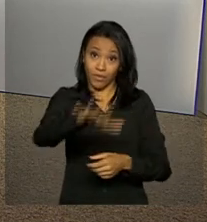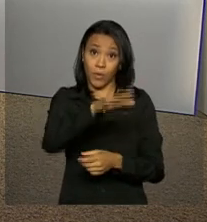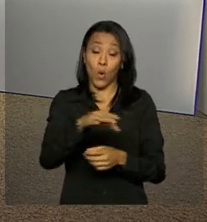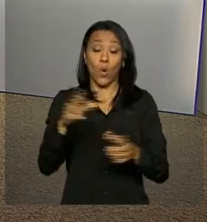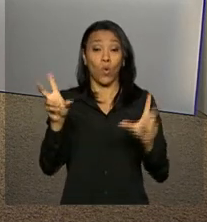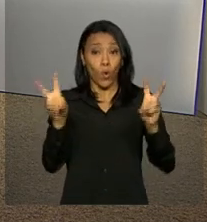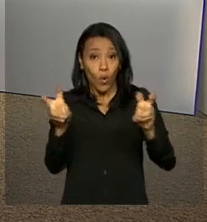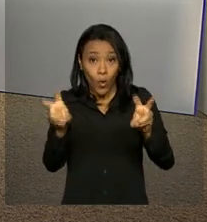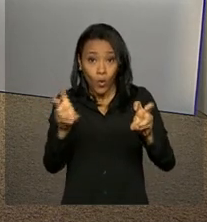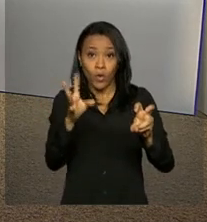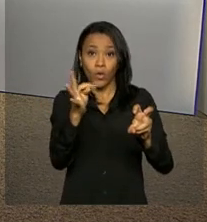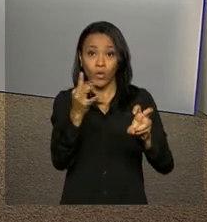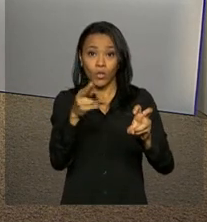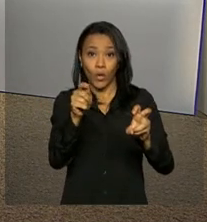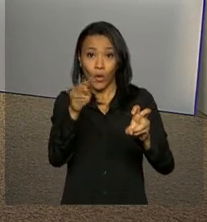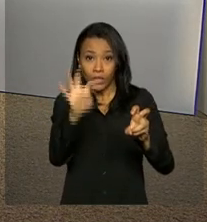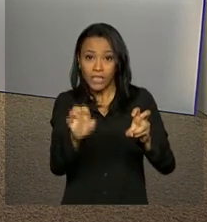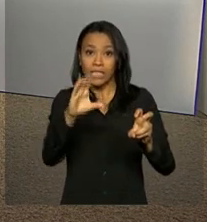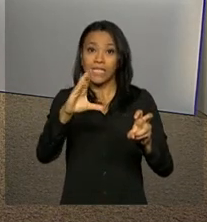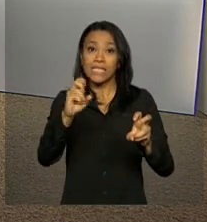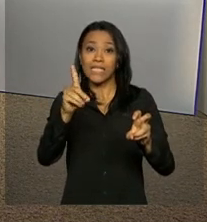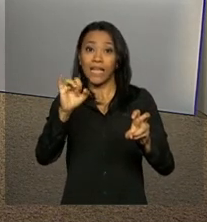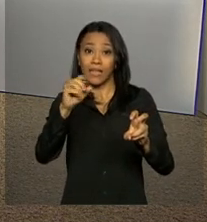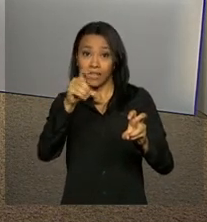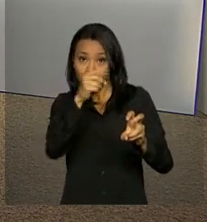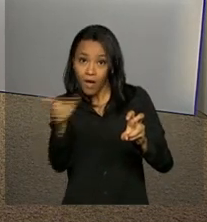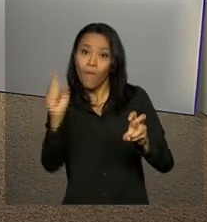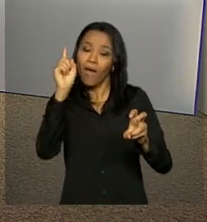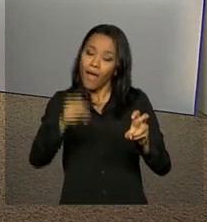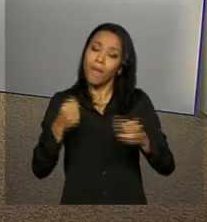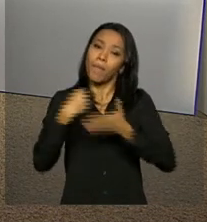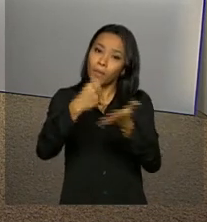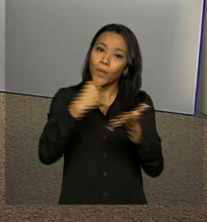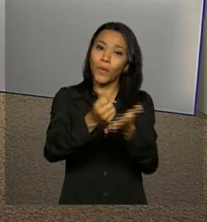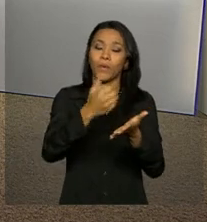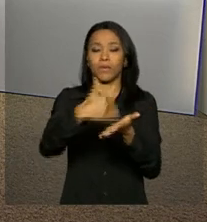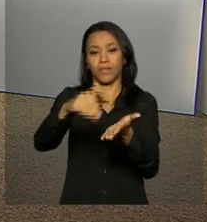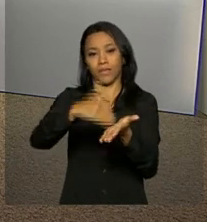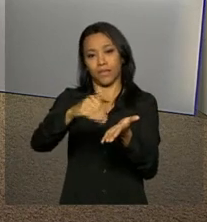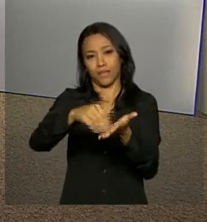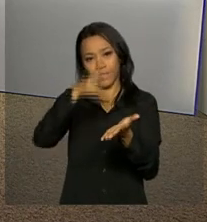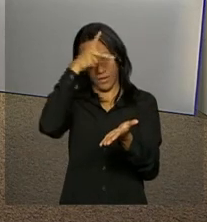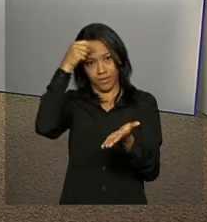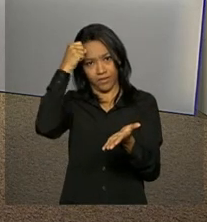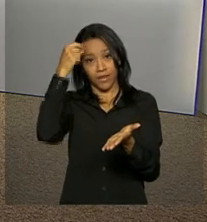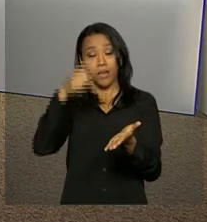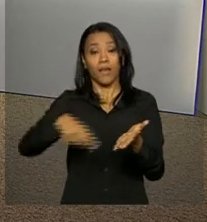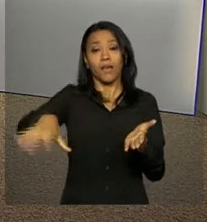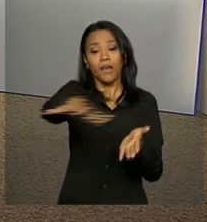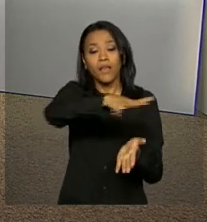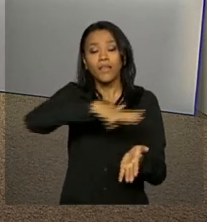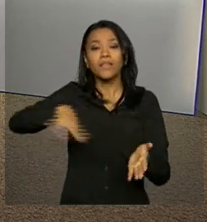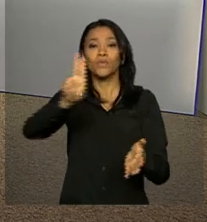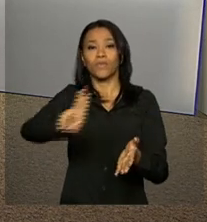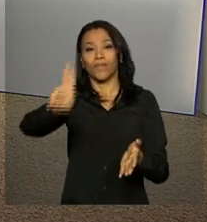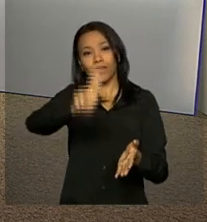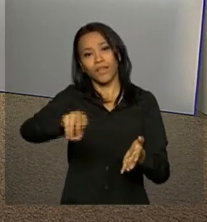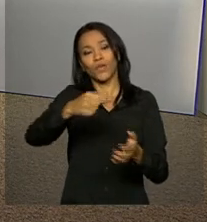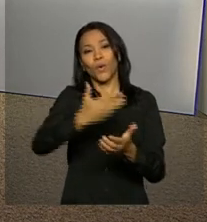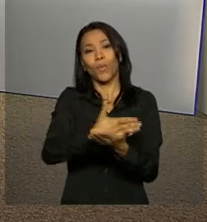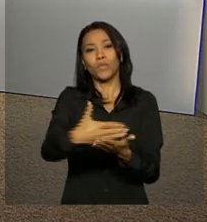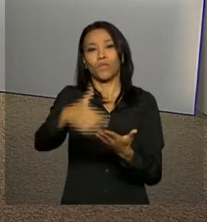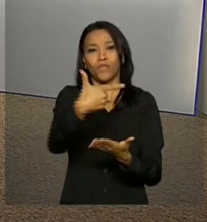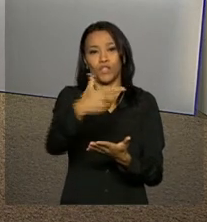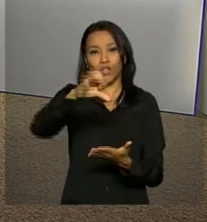cidadão conta com o apoio das secretarias de saúde municipais e a do Estado. A mobilização no campus de João Pessoa começou em 29 de